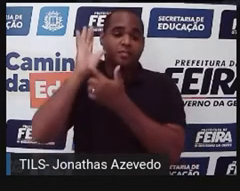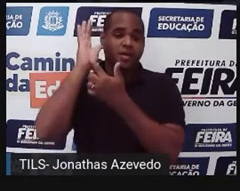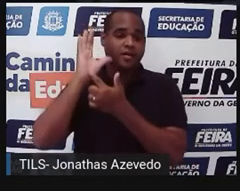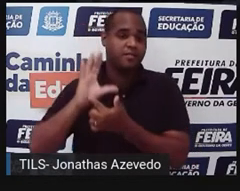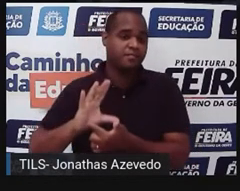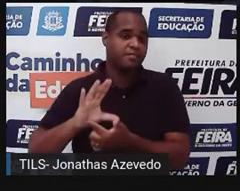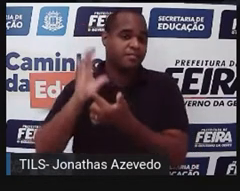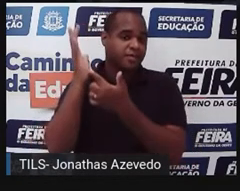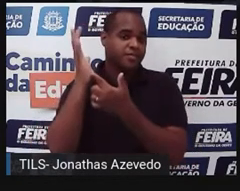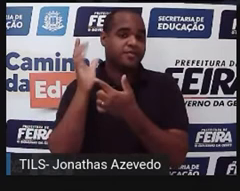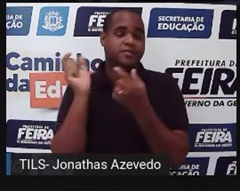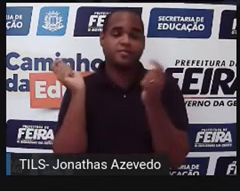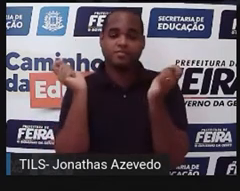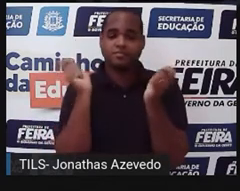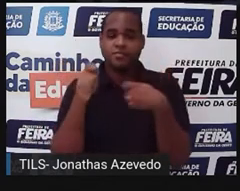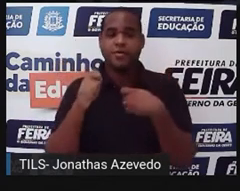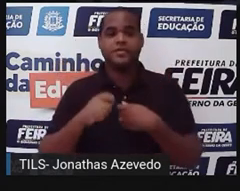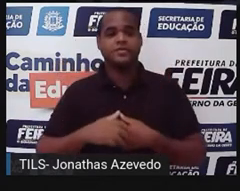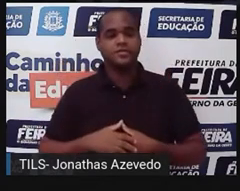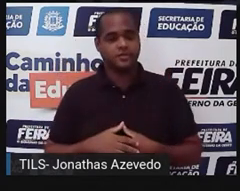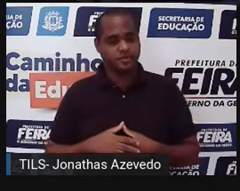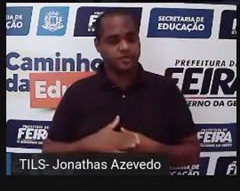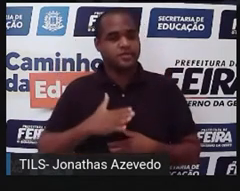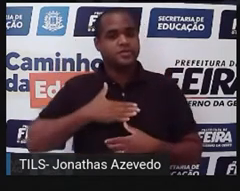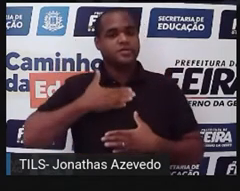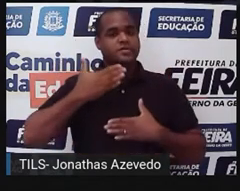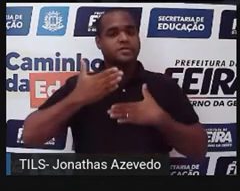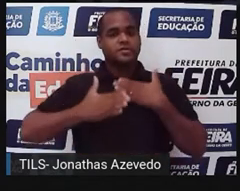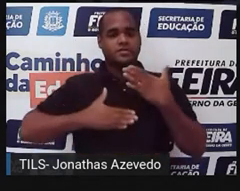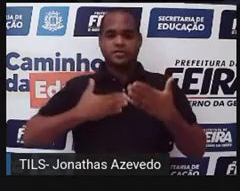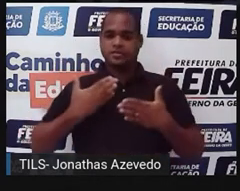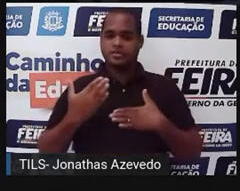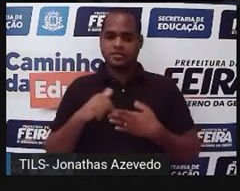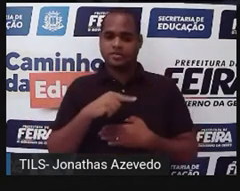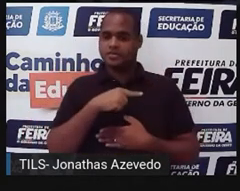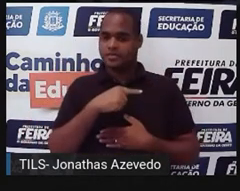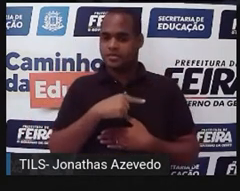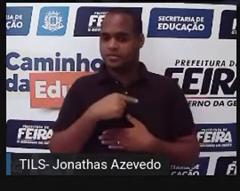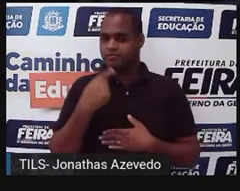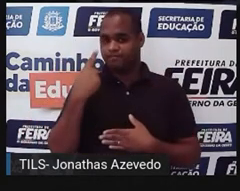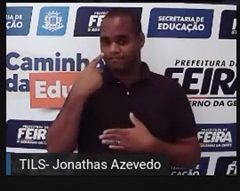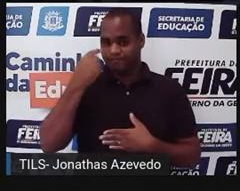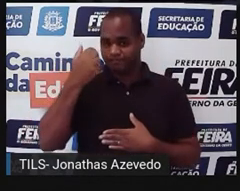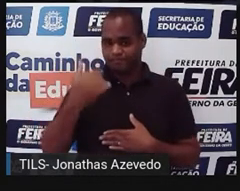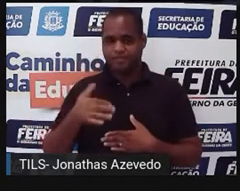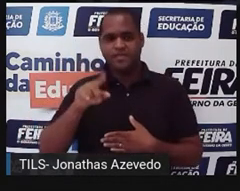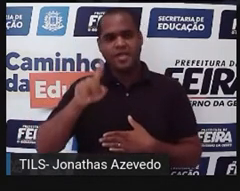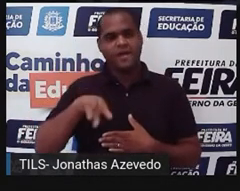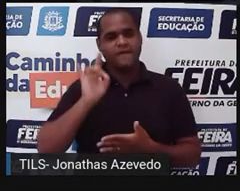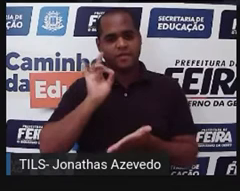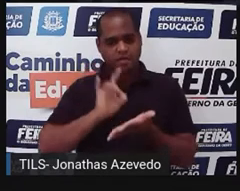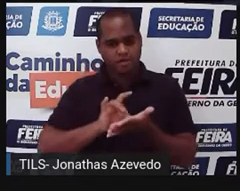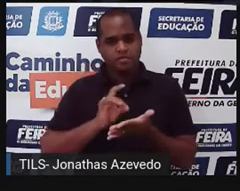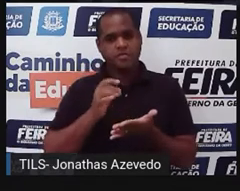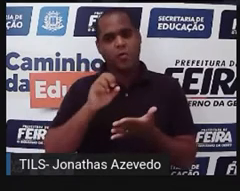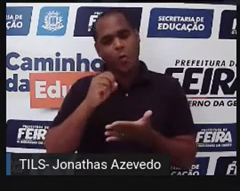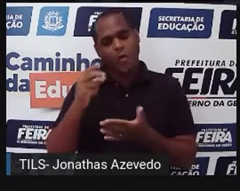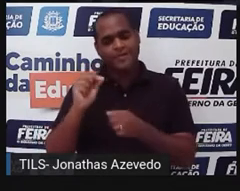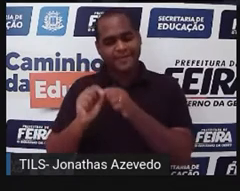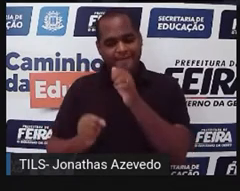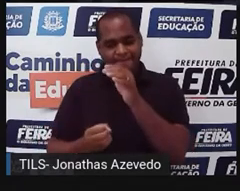inusitadas, situações que nos surpreendem no caso. Quanto mais original e criativa,